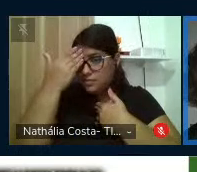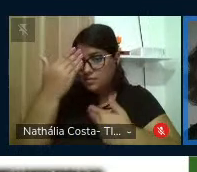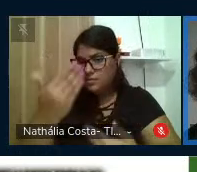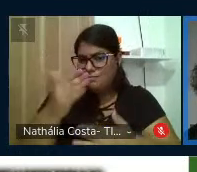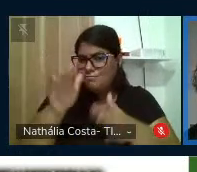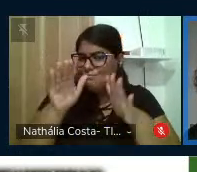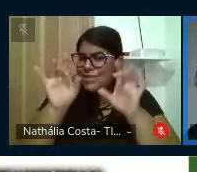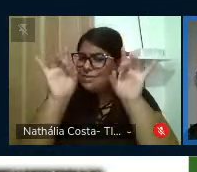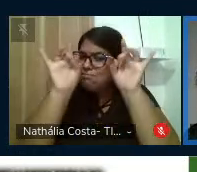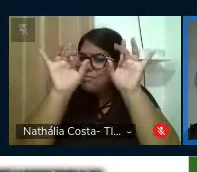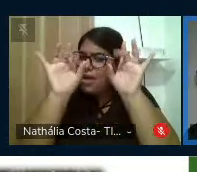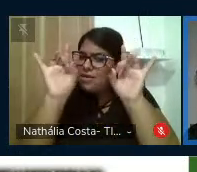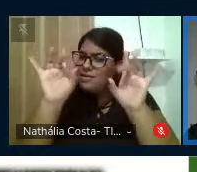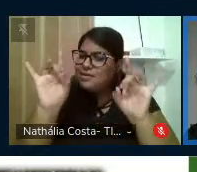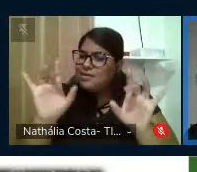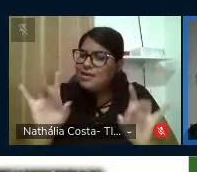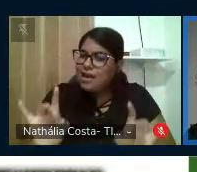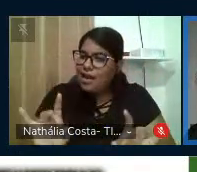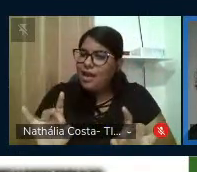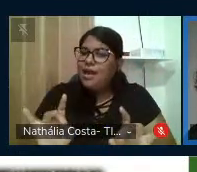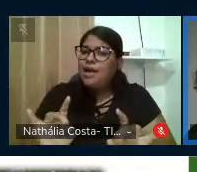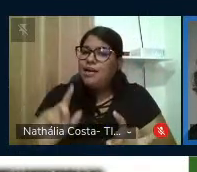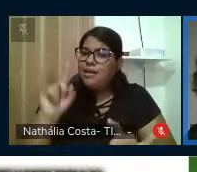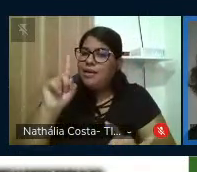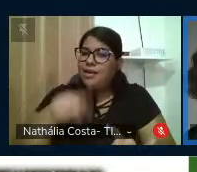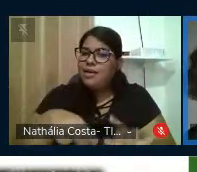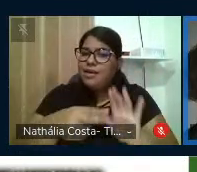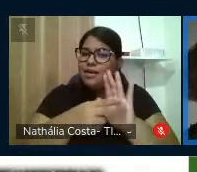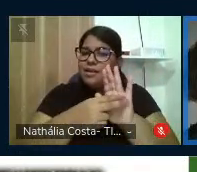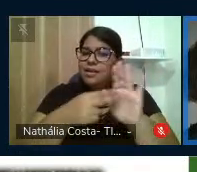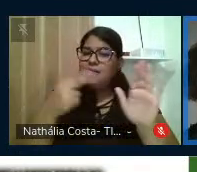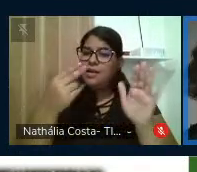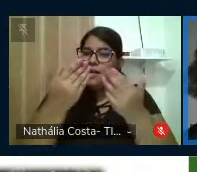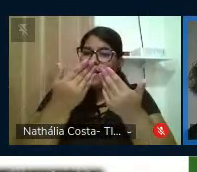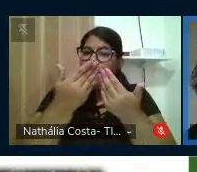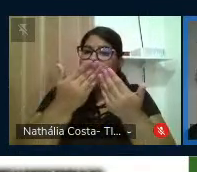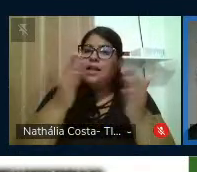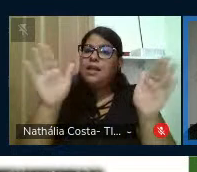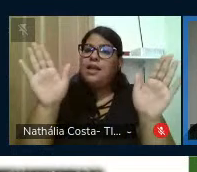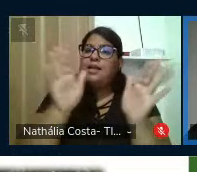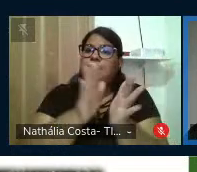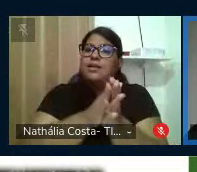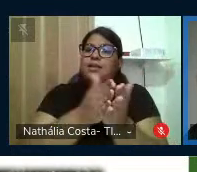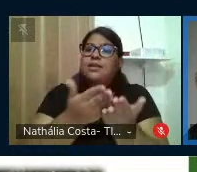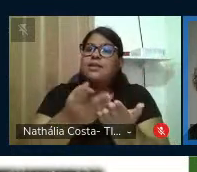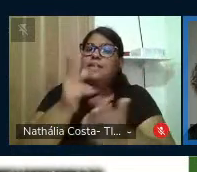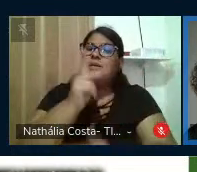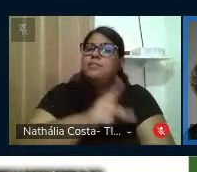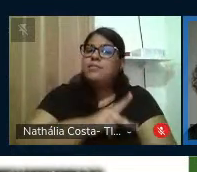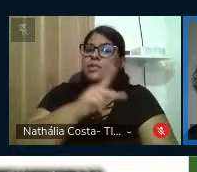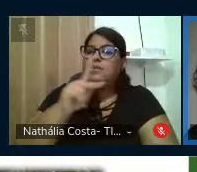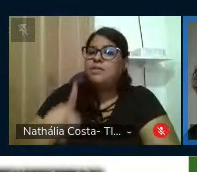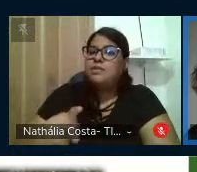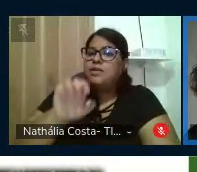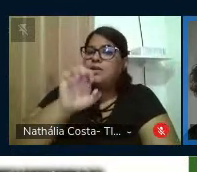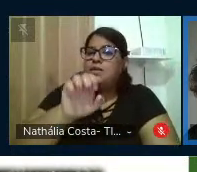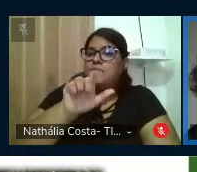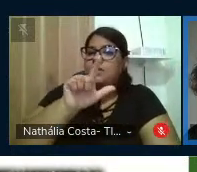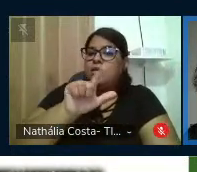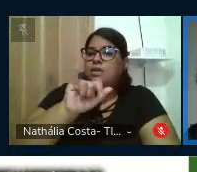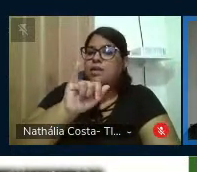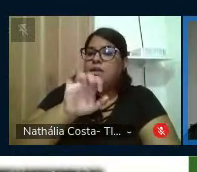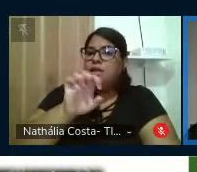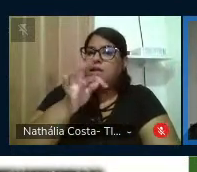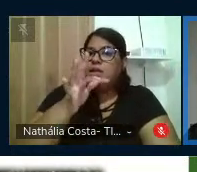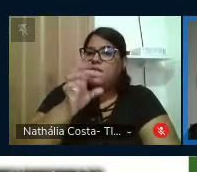especial vai para a autora que abre o nosso livro, a professora Eliette Santiago,